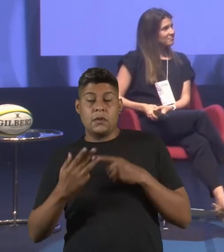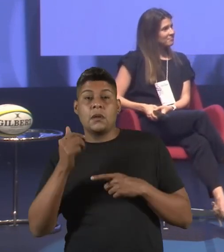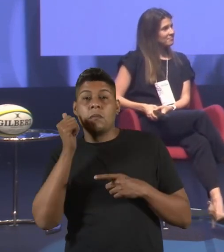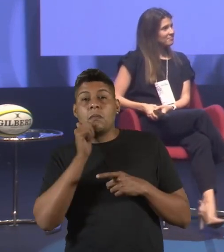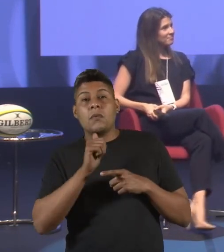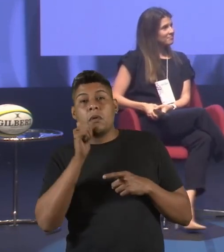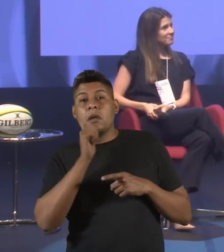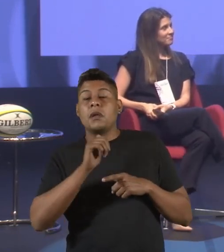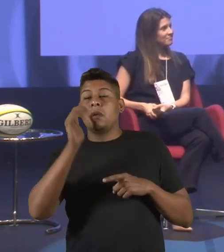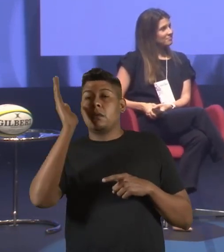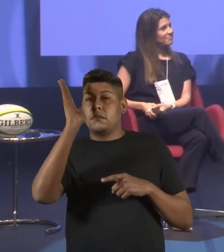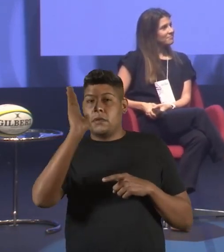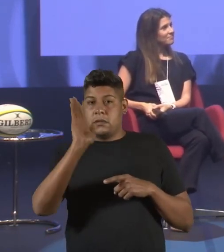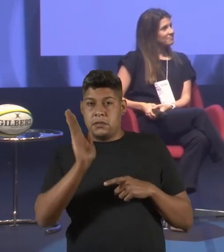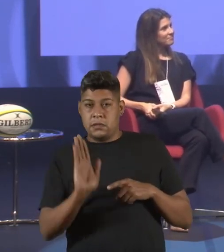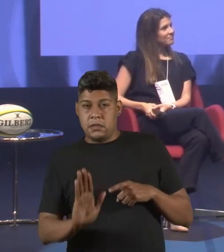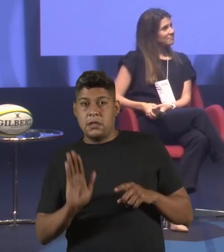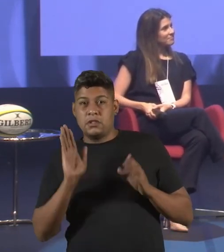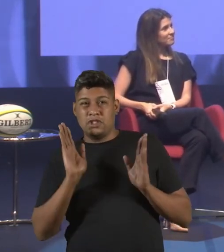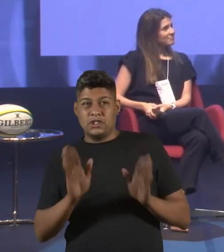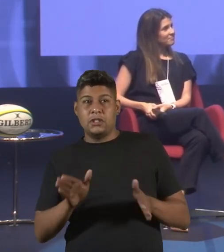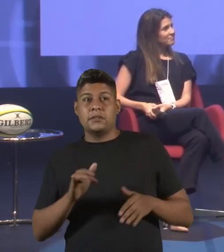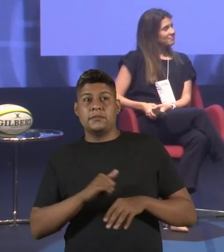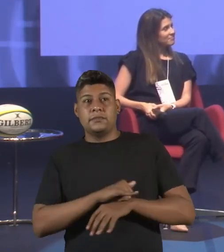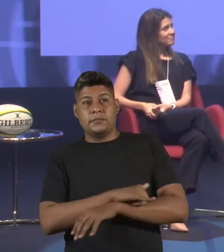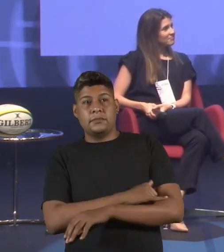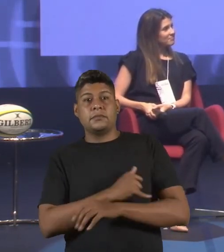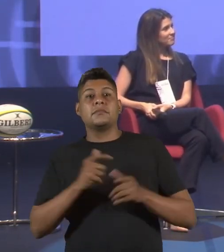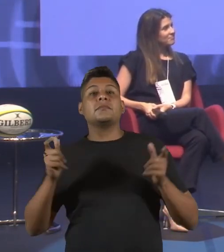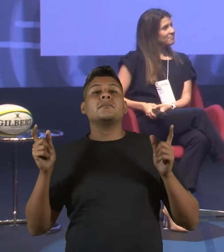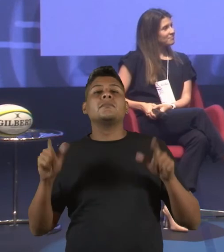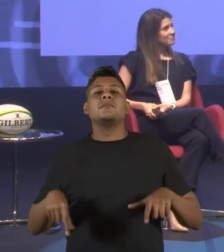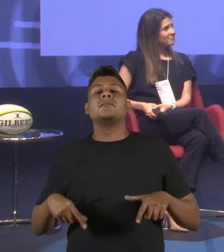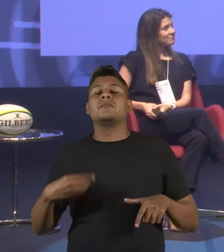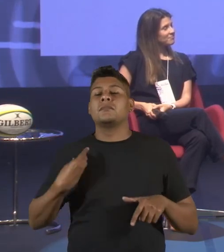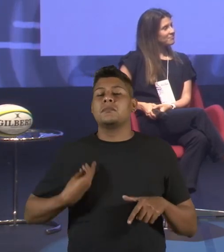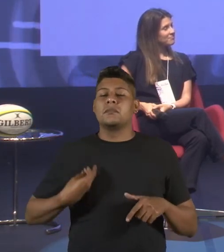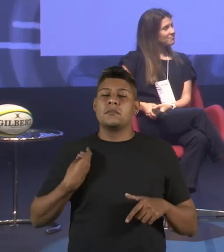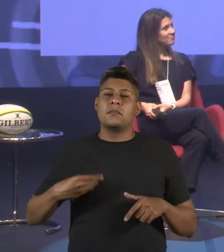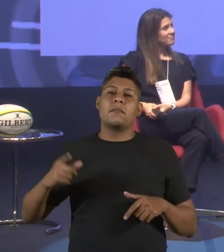mulheres brasileiras já obesas. onde estão essas mulheres?